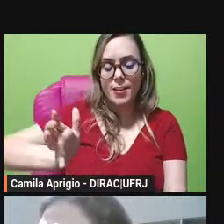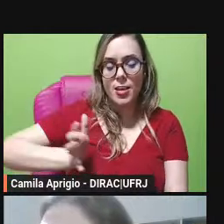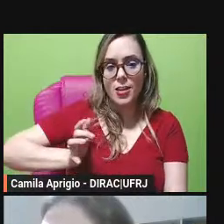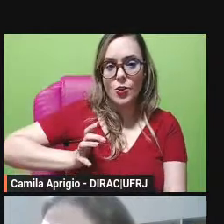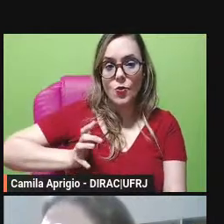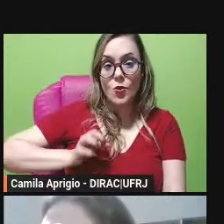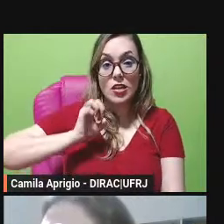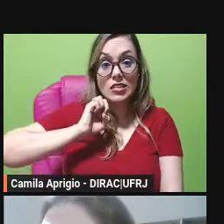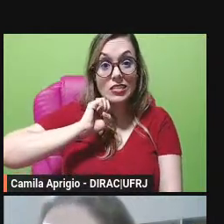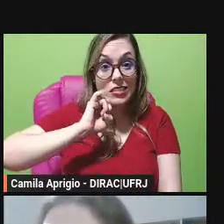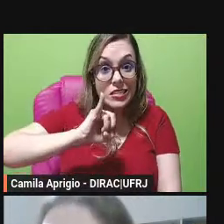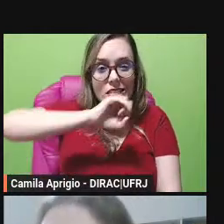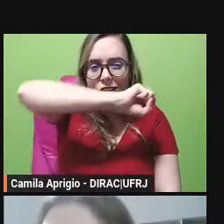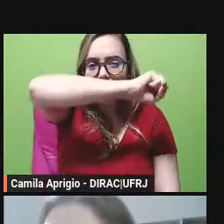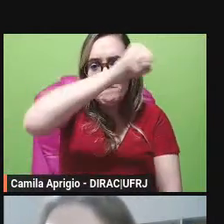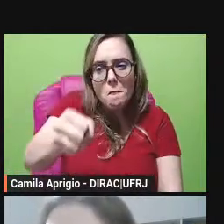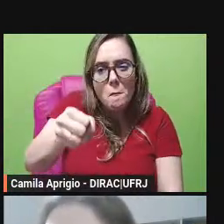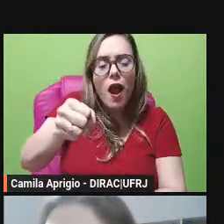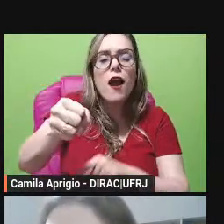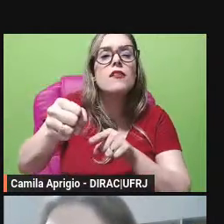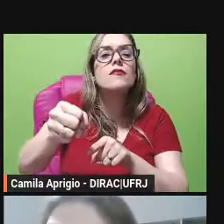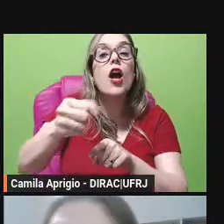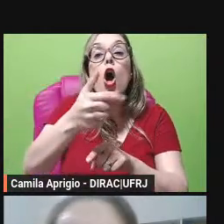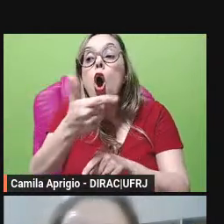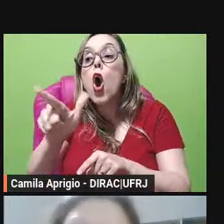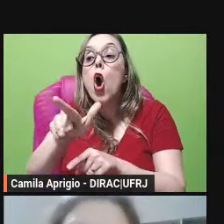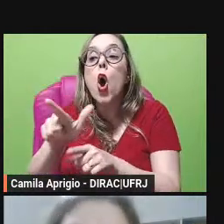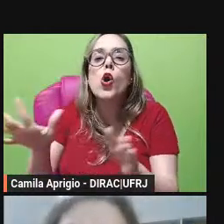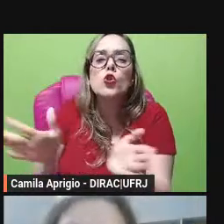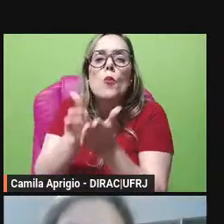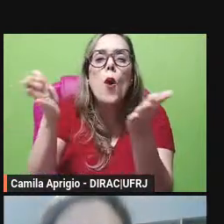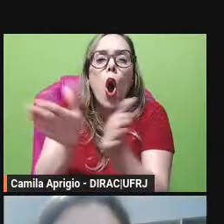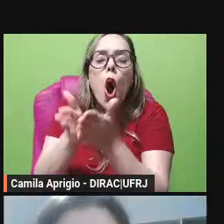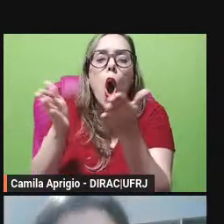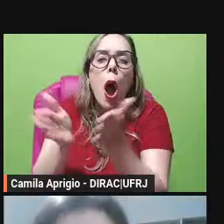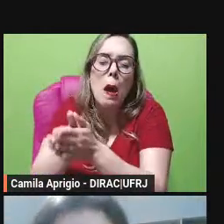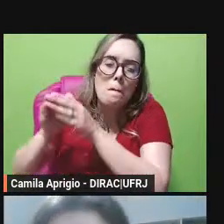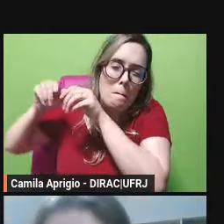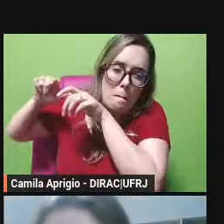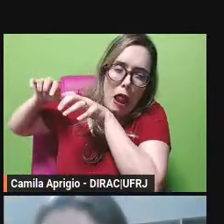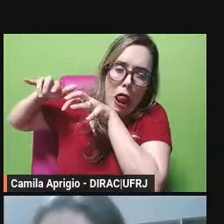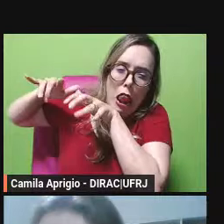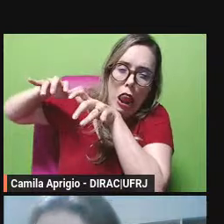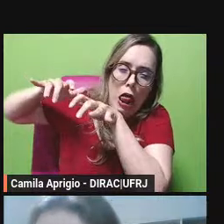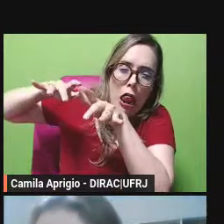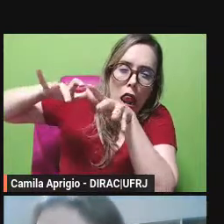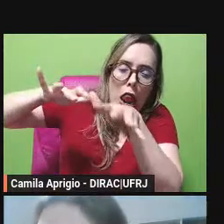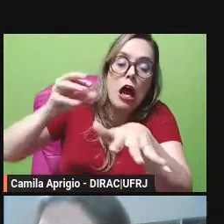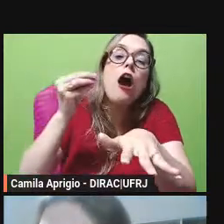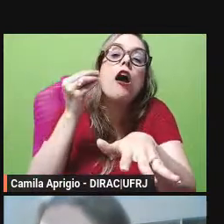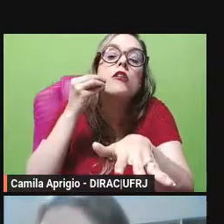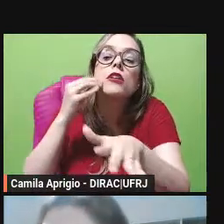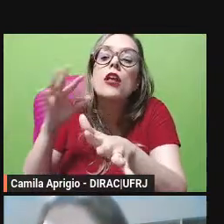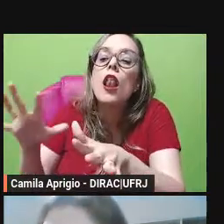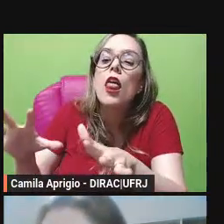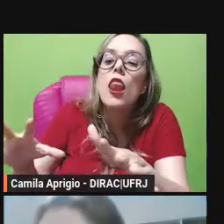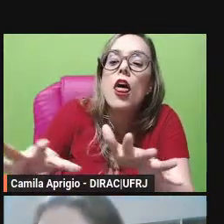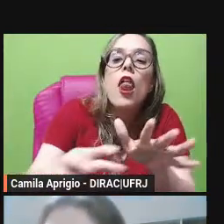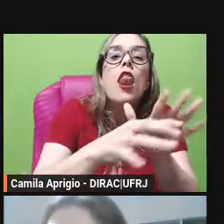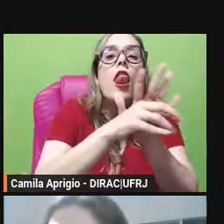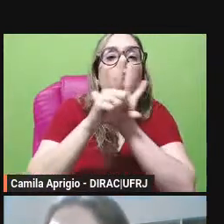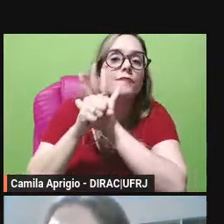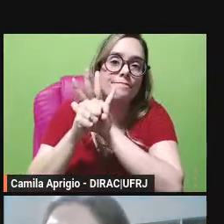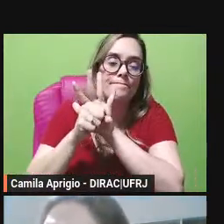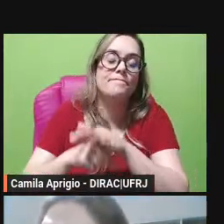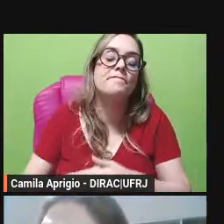pobres que vão lhes roubar e dilapidar o restante dos bens então veja aqui